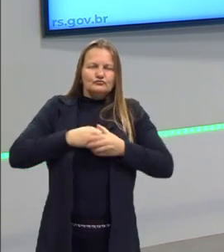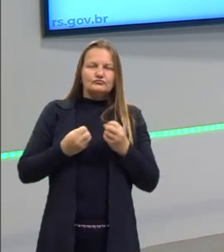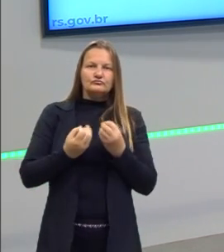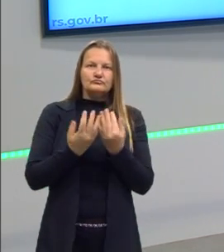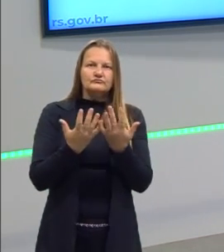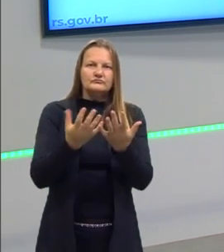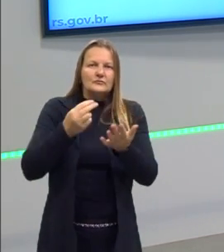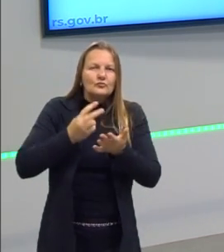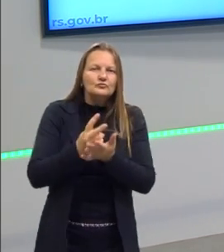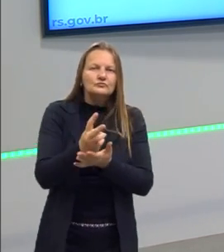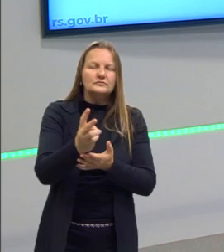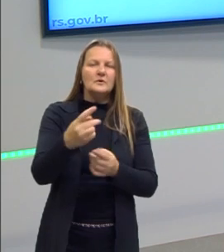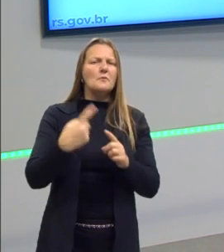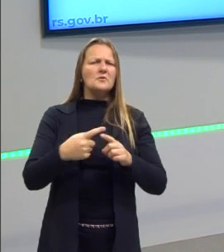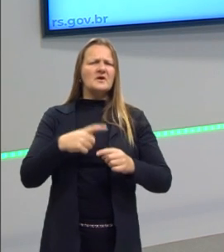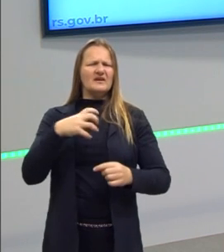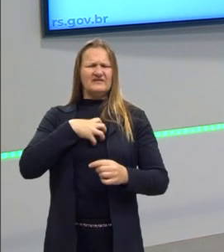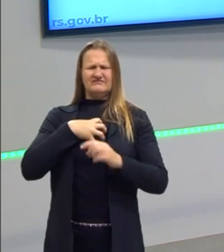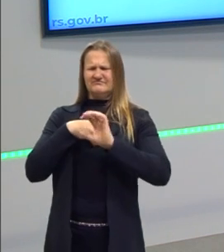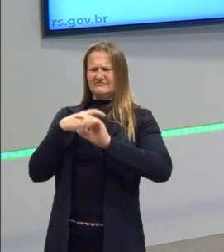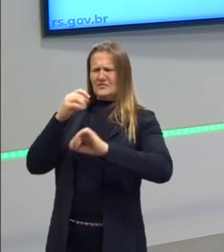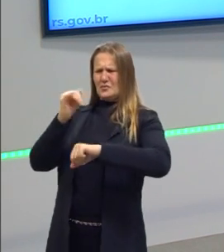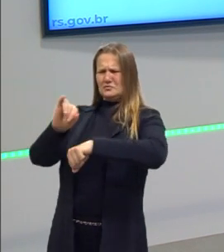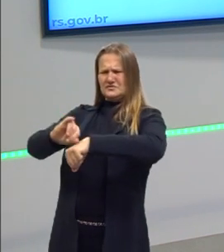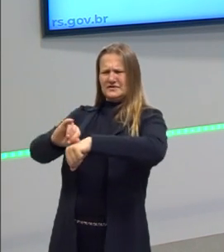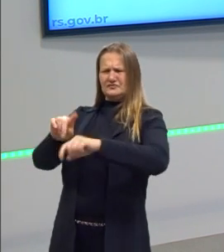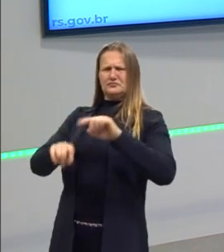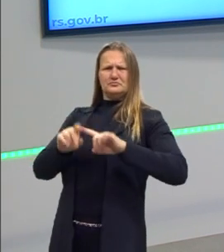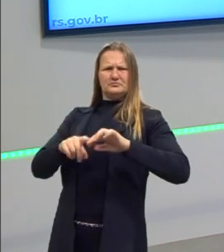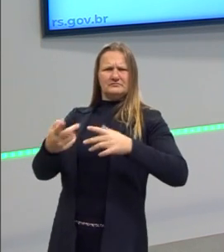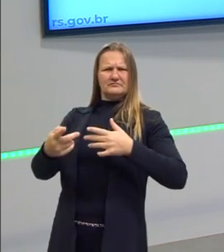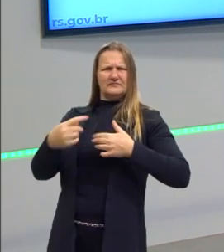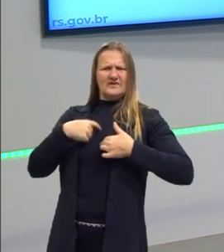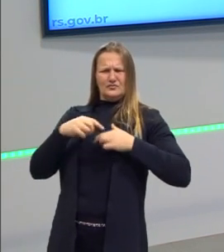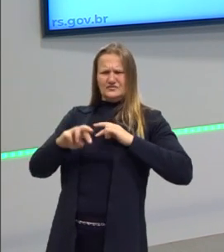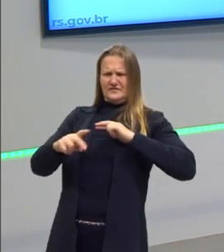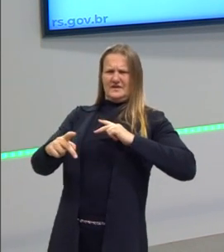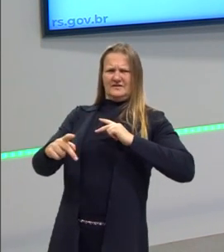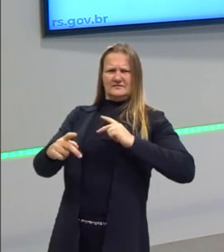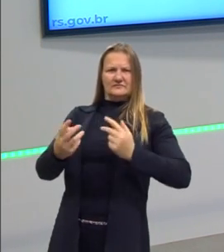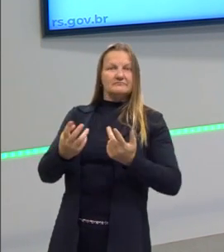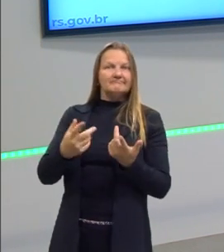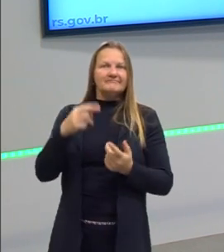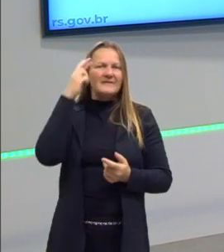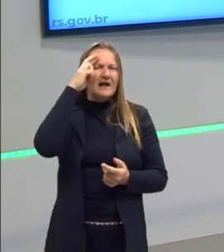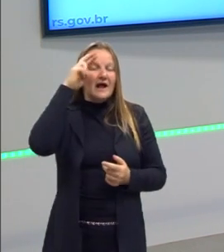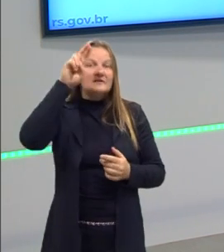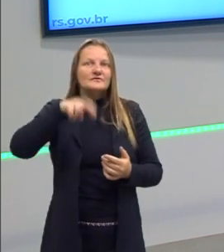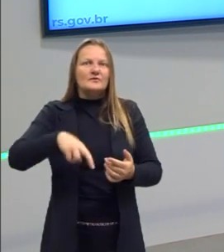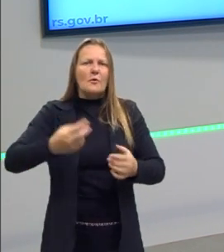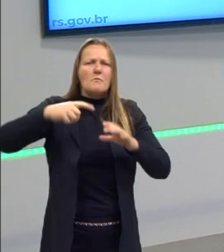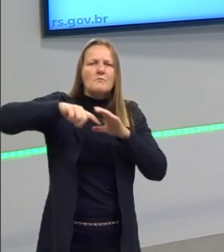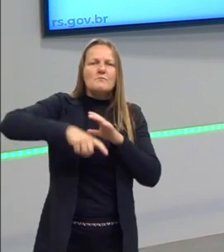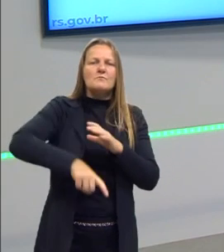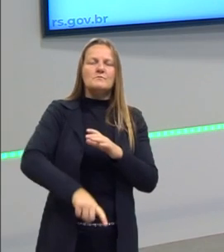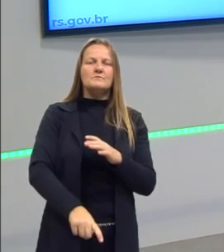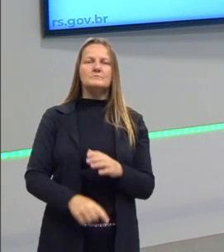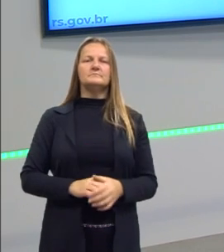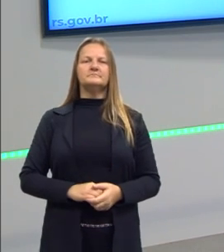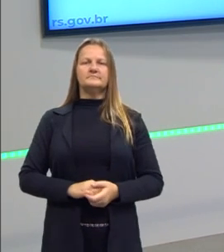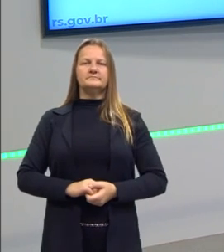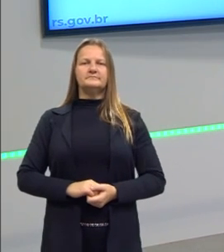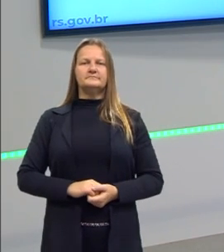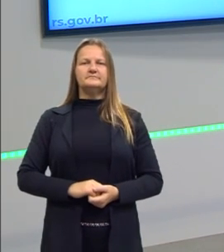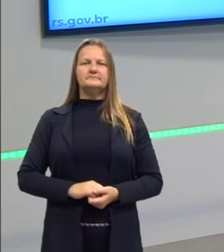sentimos que somos diferentes das coisas? Isso já é um pensamento. Isso já é uma racionalidade. Já é algo mais aprofundado. Não é pensar